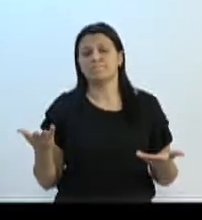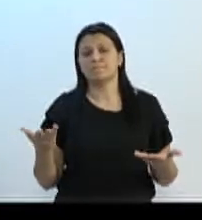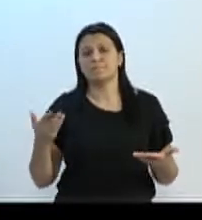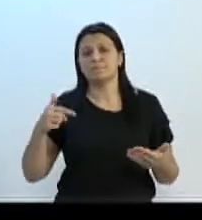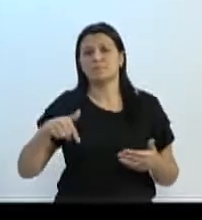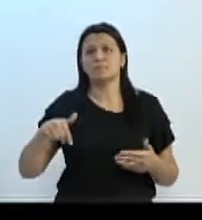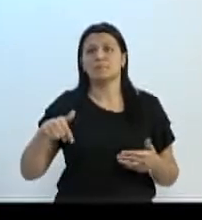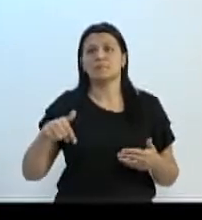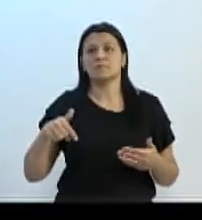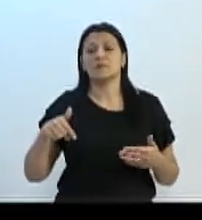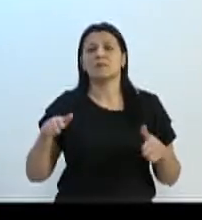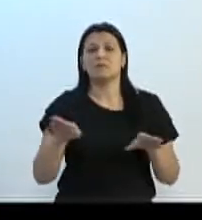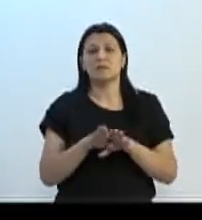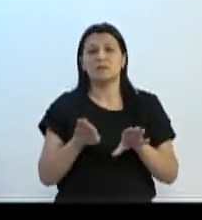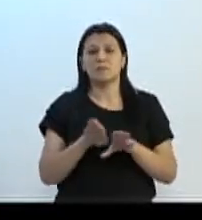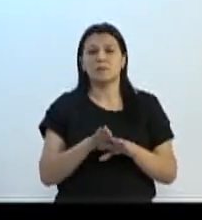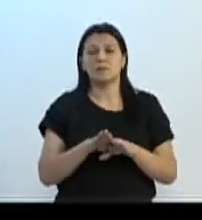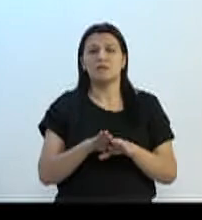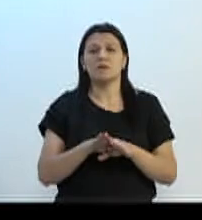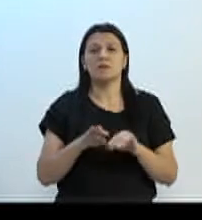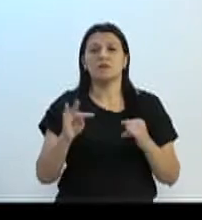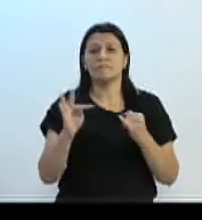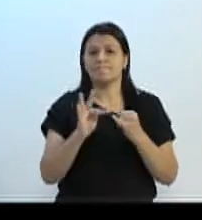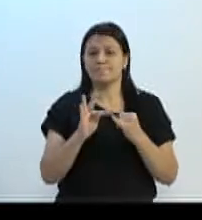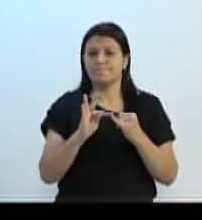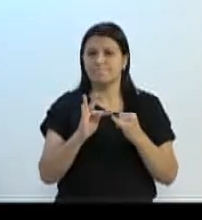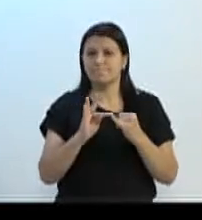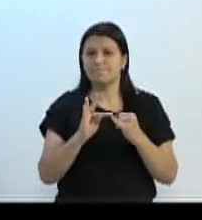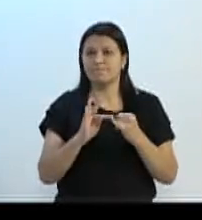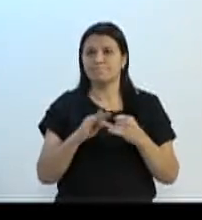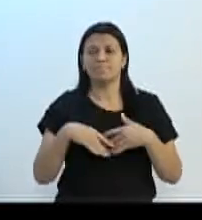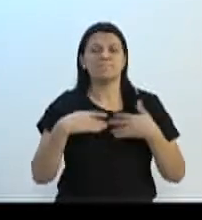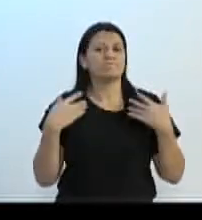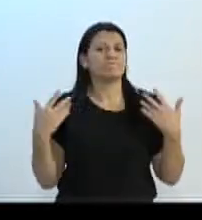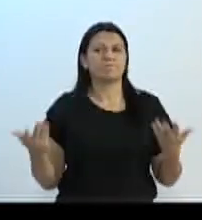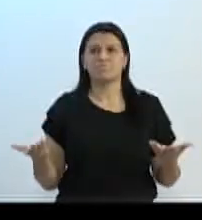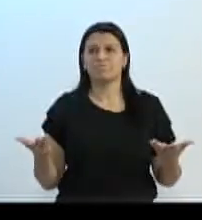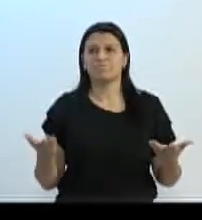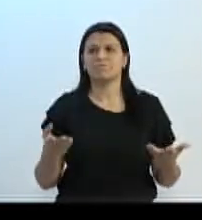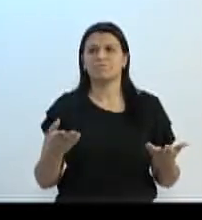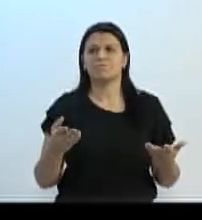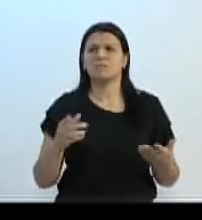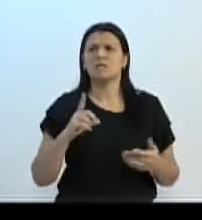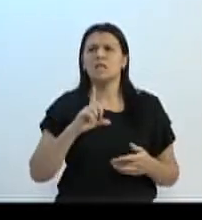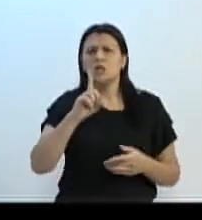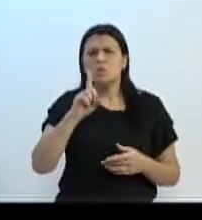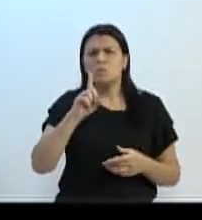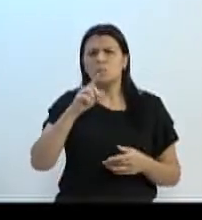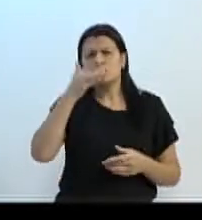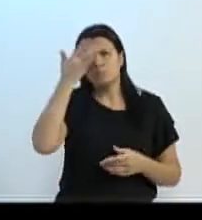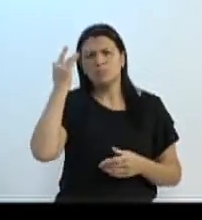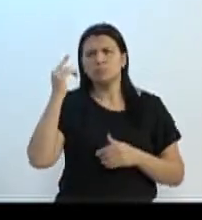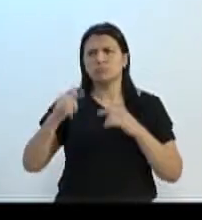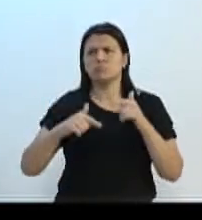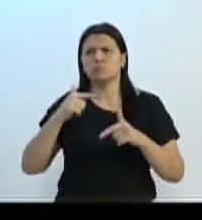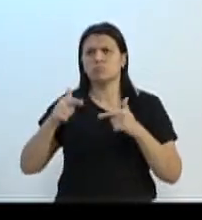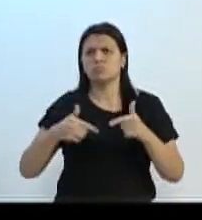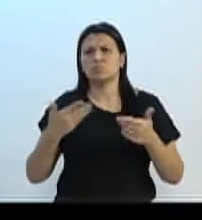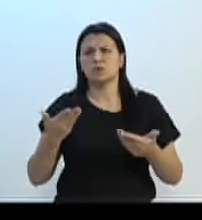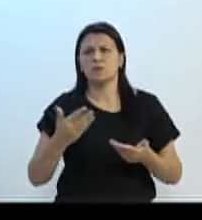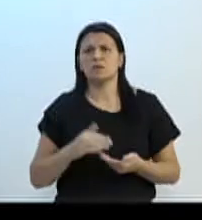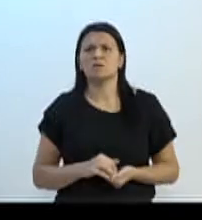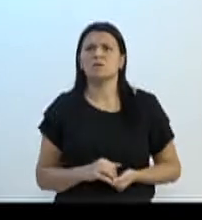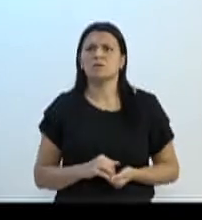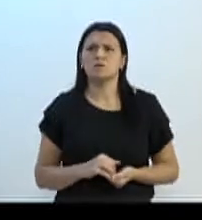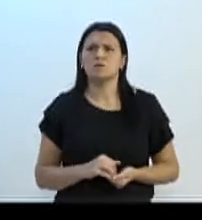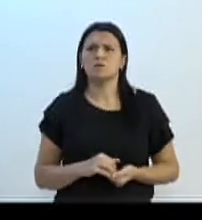Radialista Rodóvice Estreio, na Itapauazinha. Simplesmente, tem um trabalhador a princípio aí, que está aqui, a